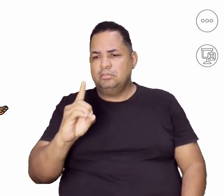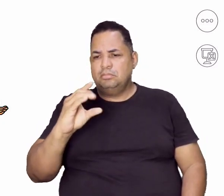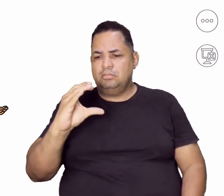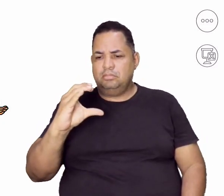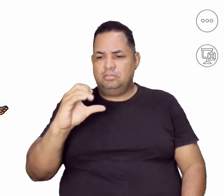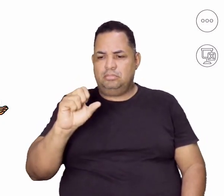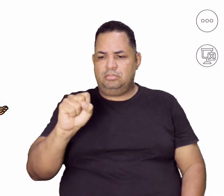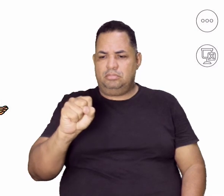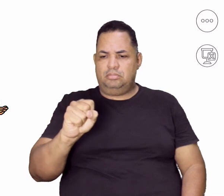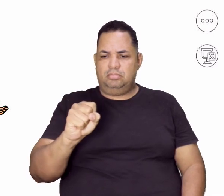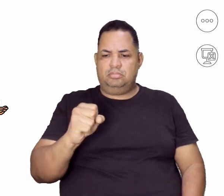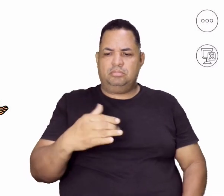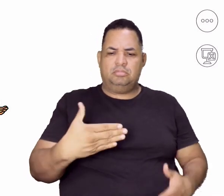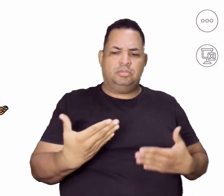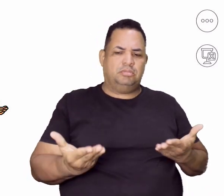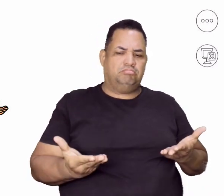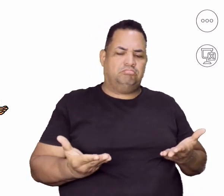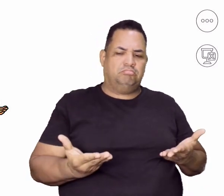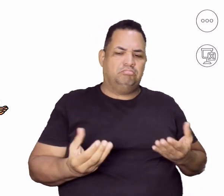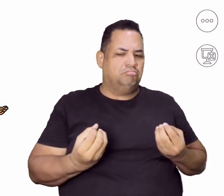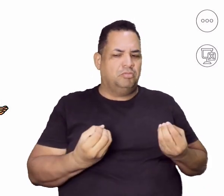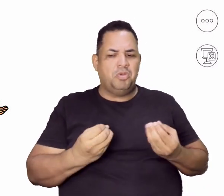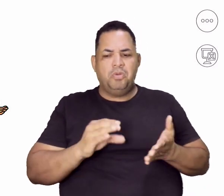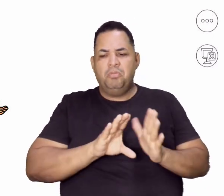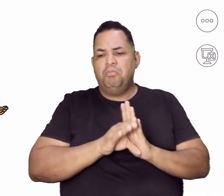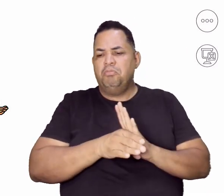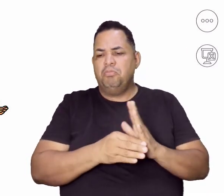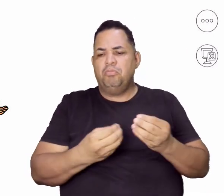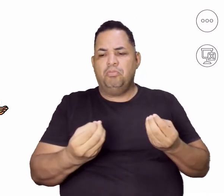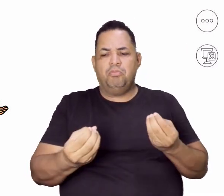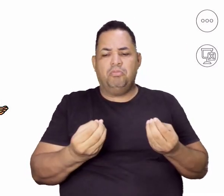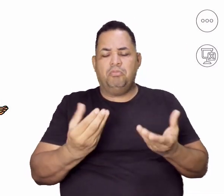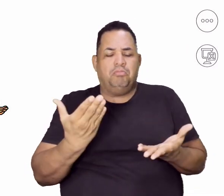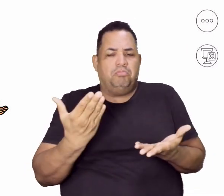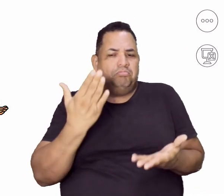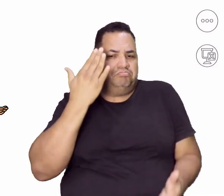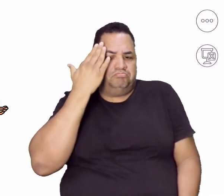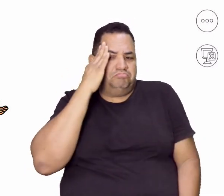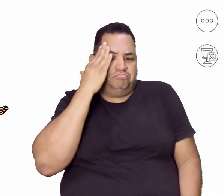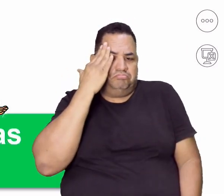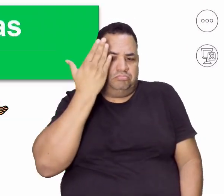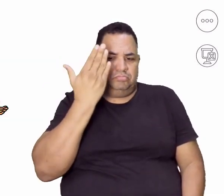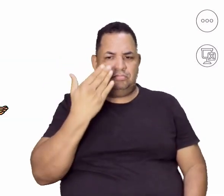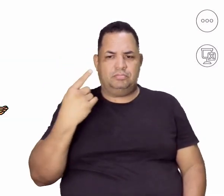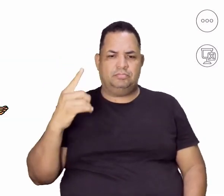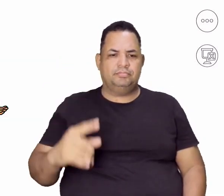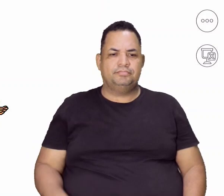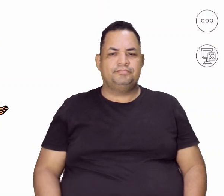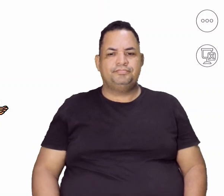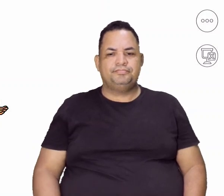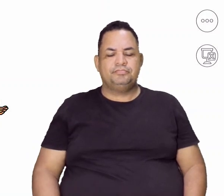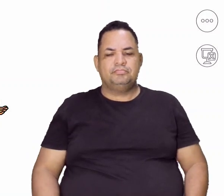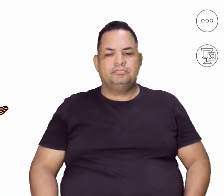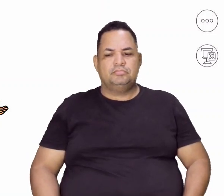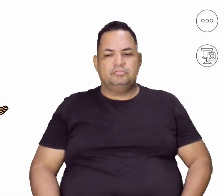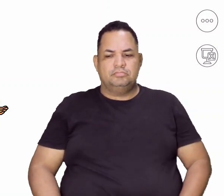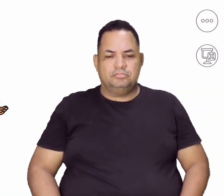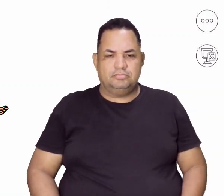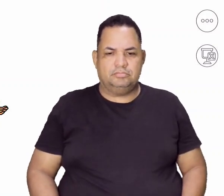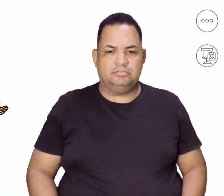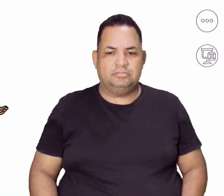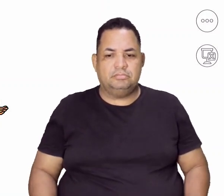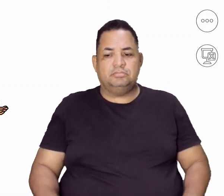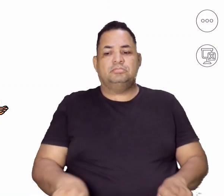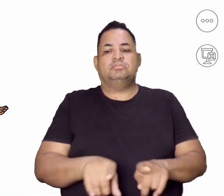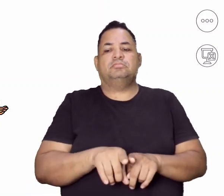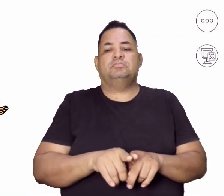o meu avatar aqui, deve estar se perguntando, mas como que eu posso entender o que é isso? Outro questionamento que pode vir à sua